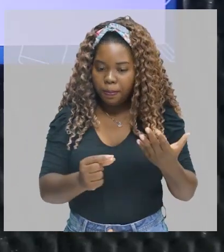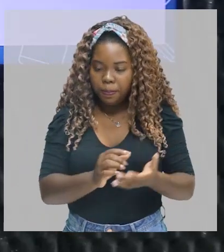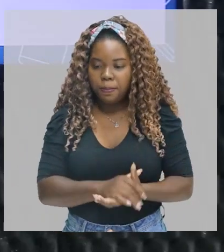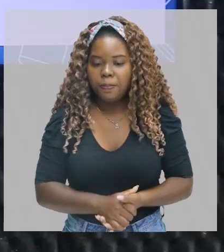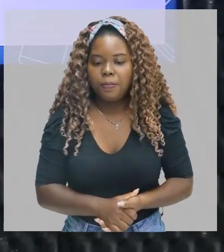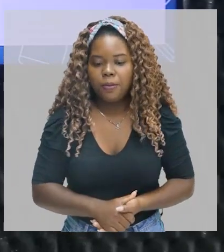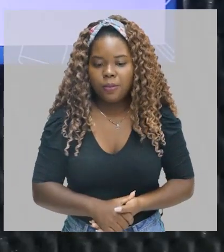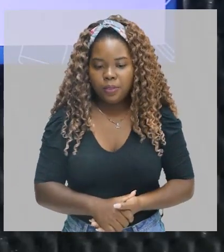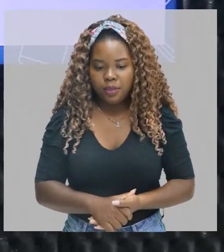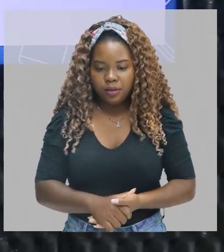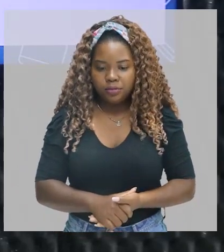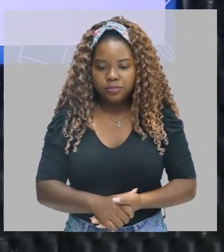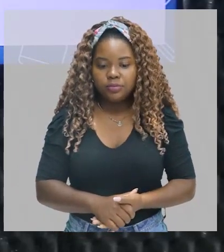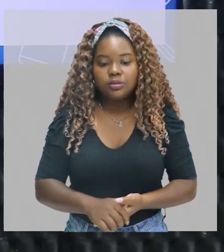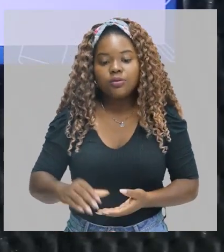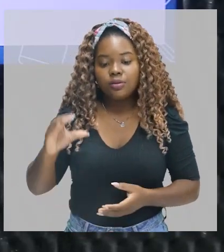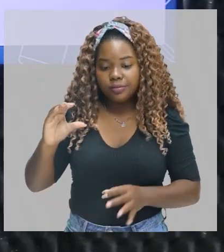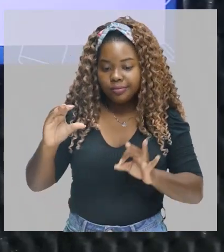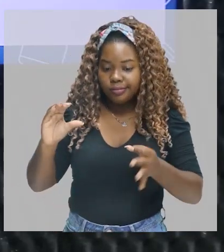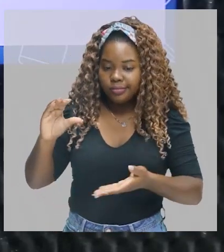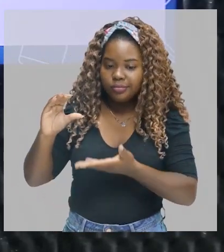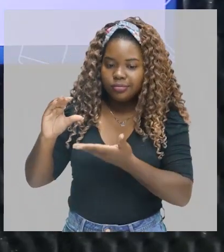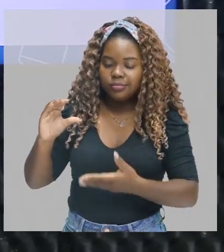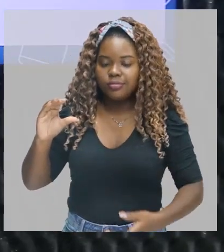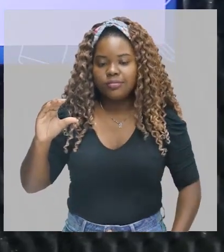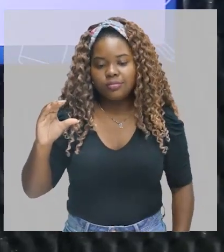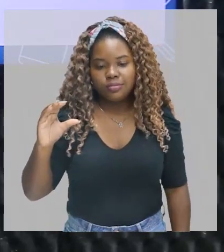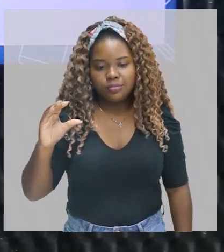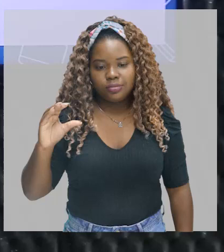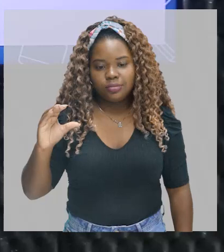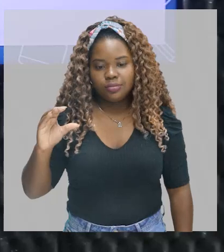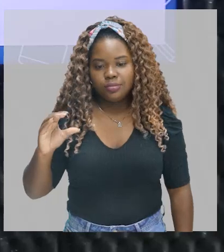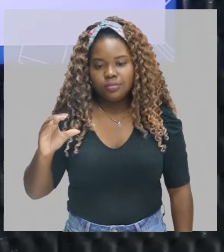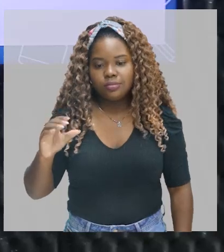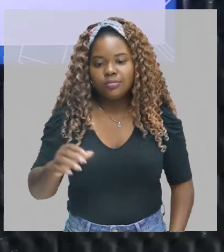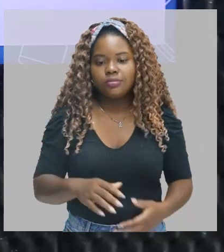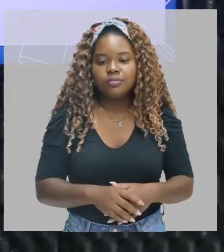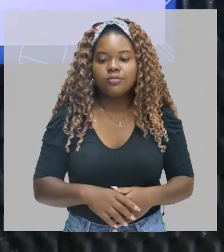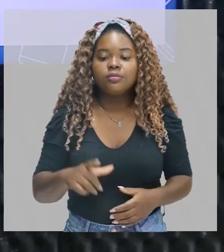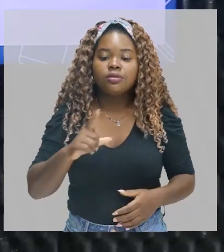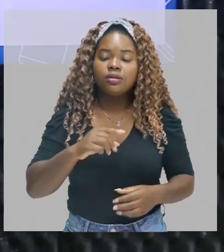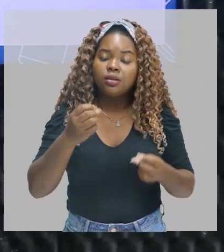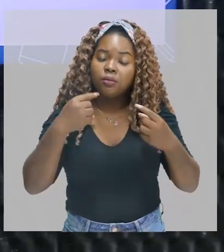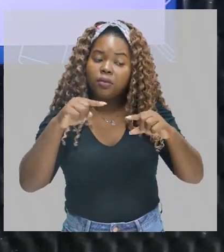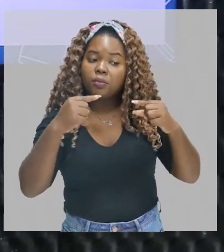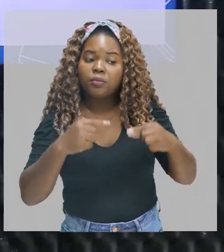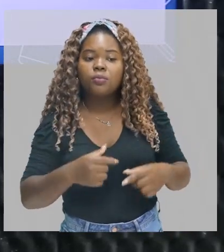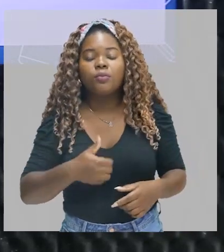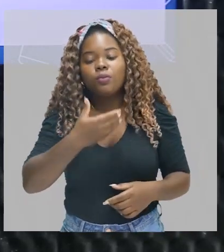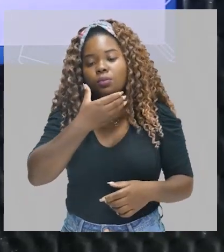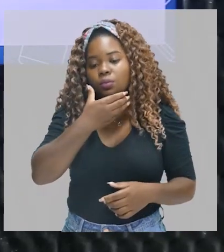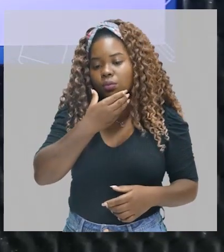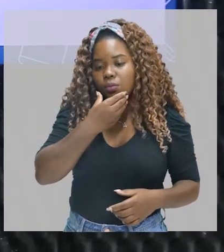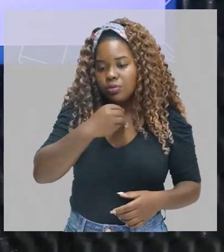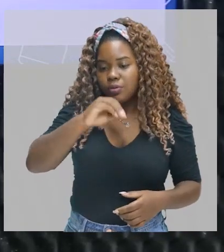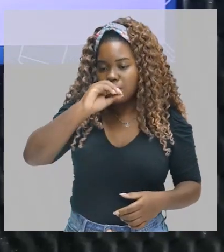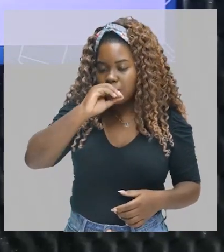ressentidas e um pouco românticos. O homem está dizendo, romântico. Tem uma música que meu pai gostava de ouvir.